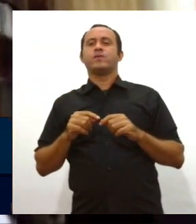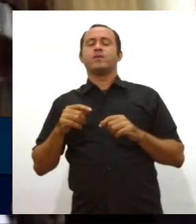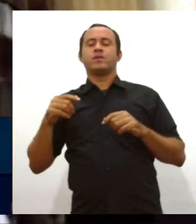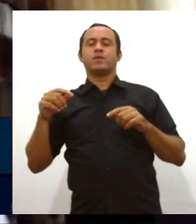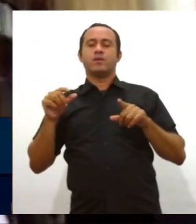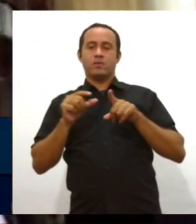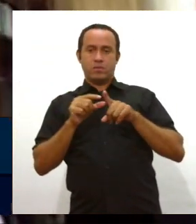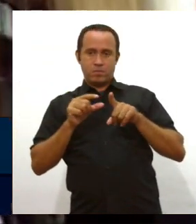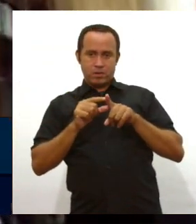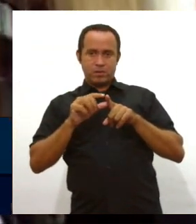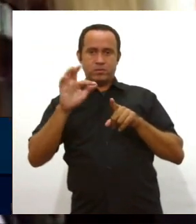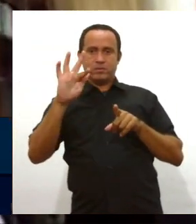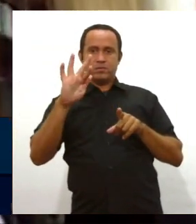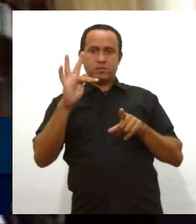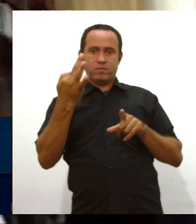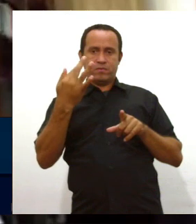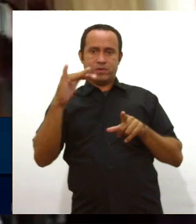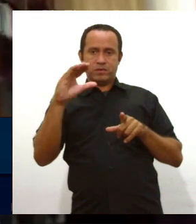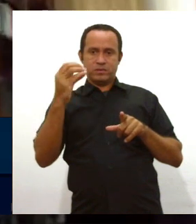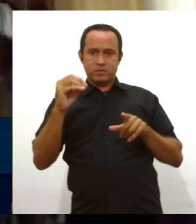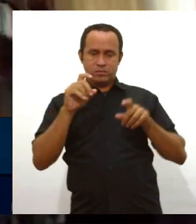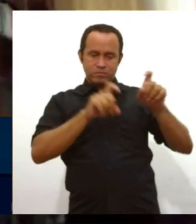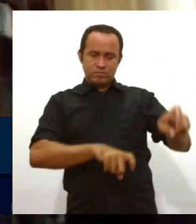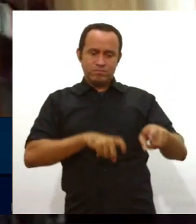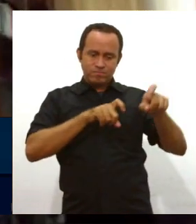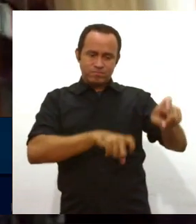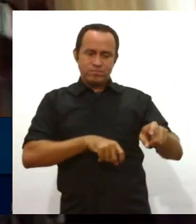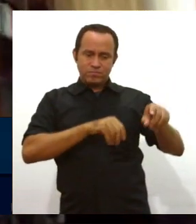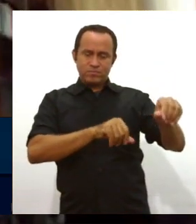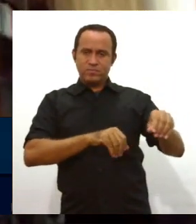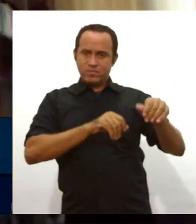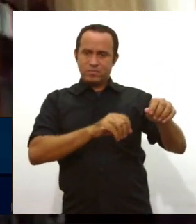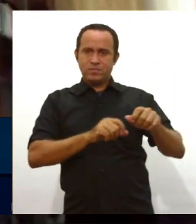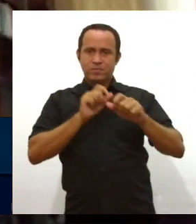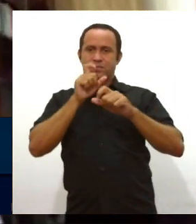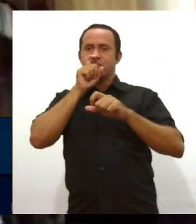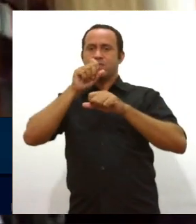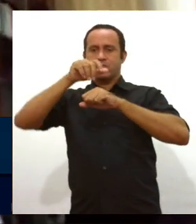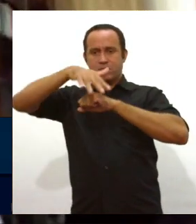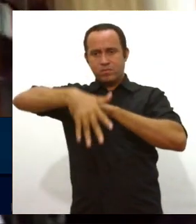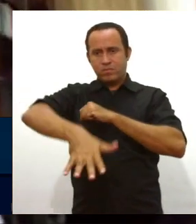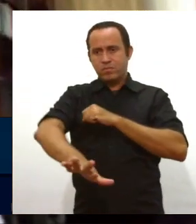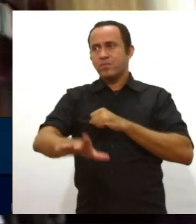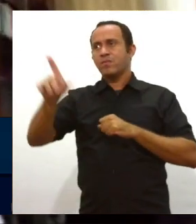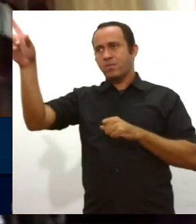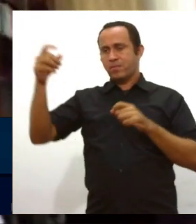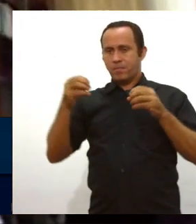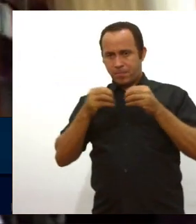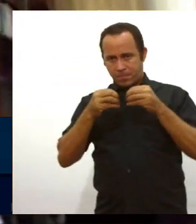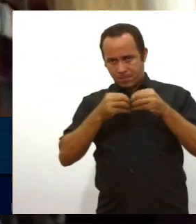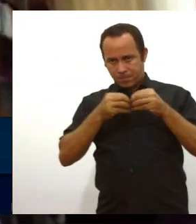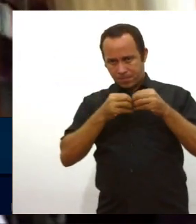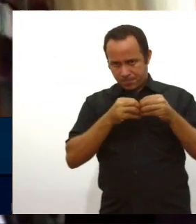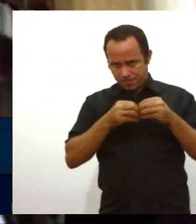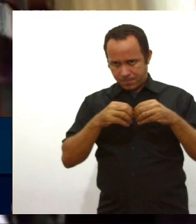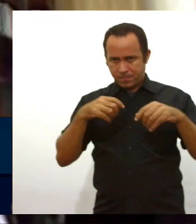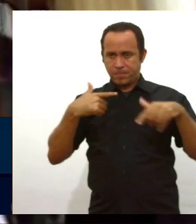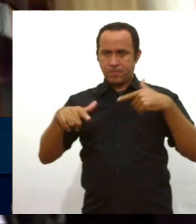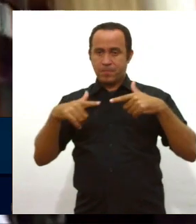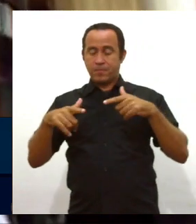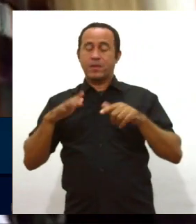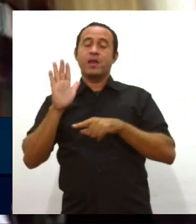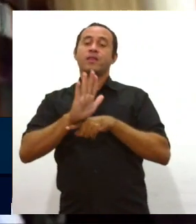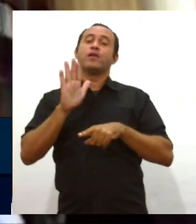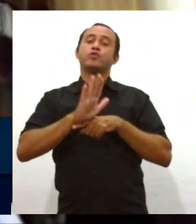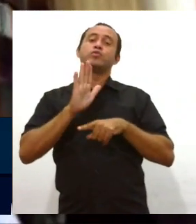onde ela foi adotada pelo povo camponês, os iberinhos, os quilombolas, os sem-terra, os desvalidos explorados